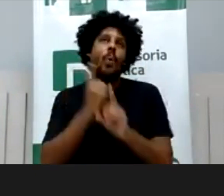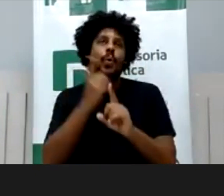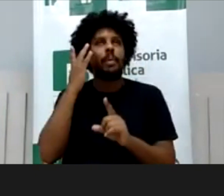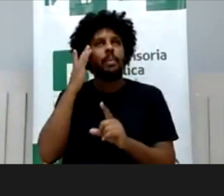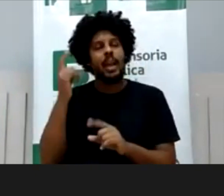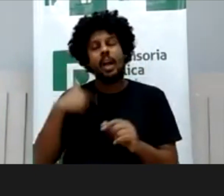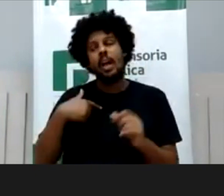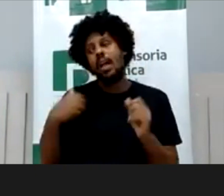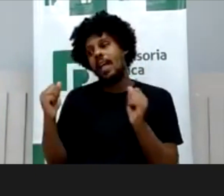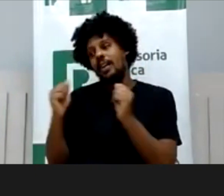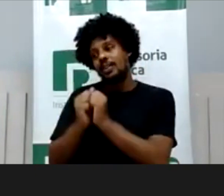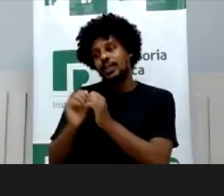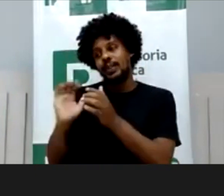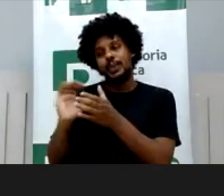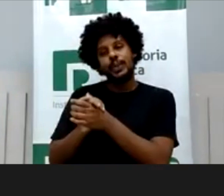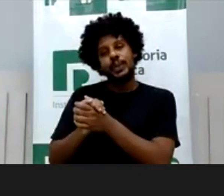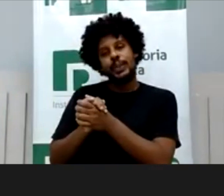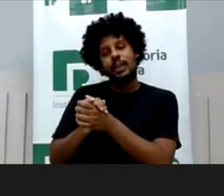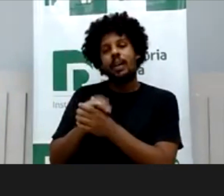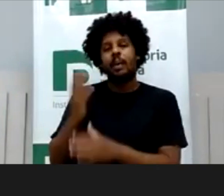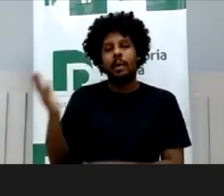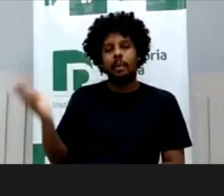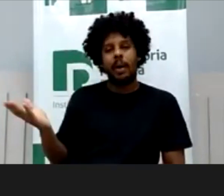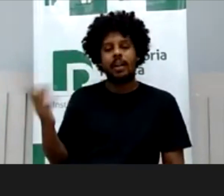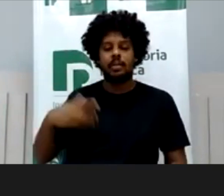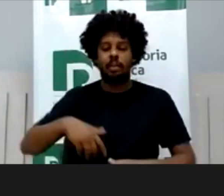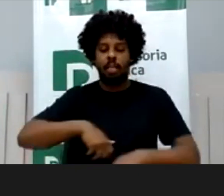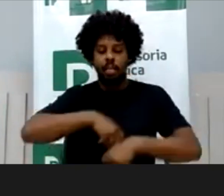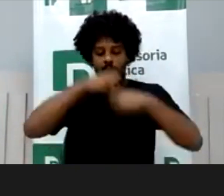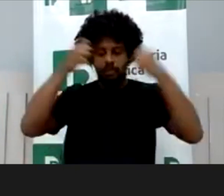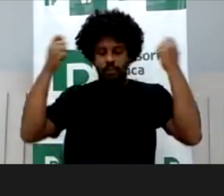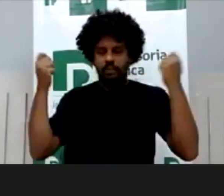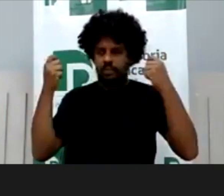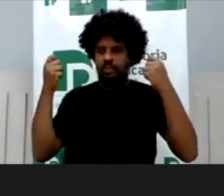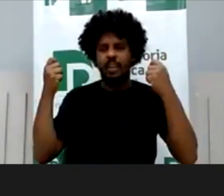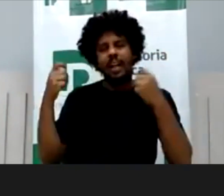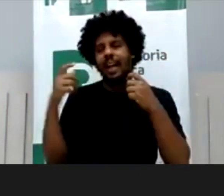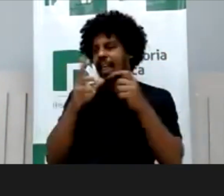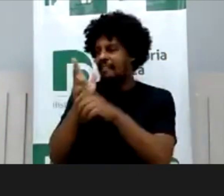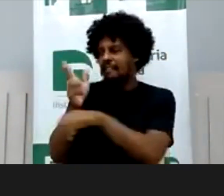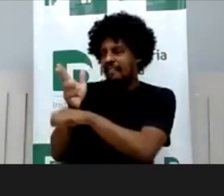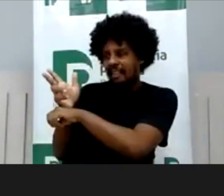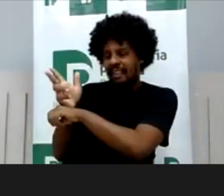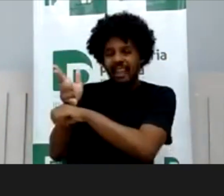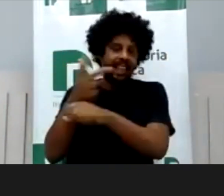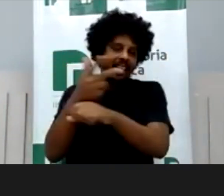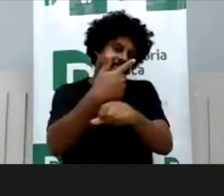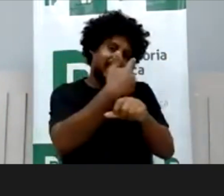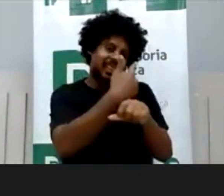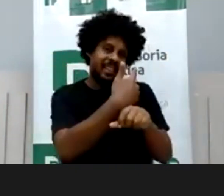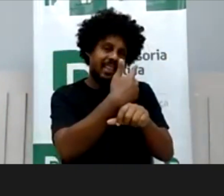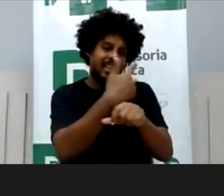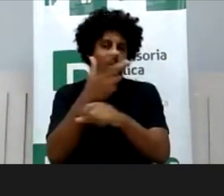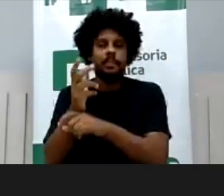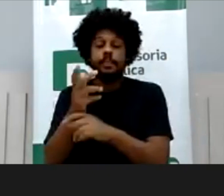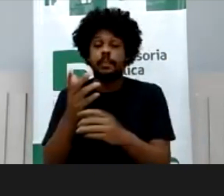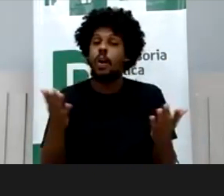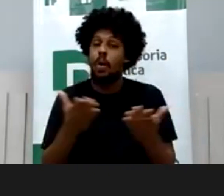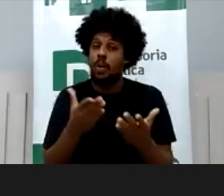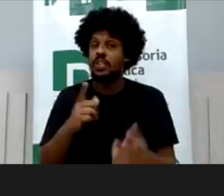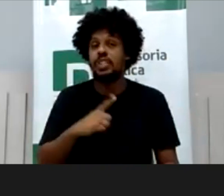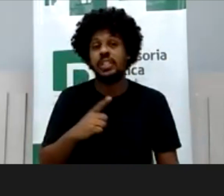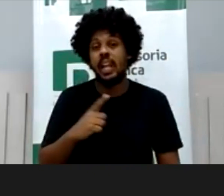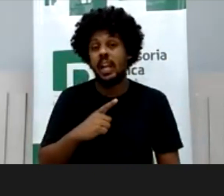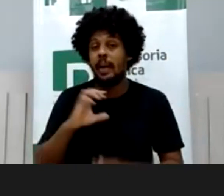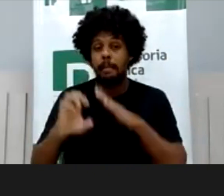do lado, deitado, assistindo TV, sei lá o que, sem camisa, e aí volta para ela e aí não sei o que, ela tem uma, ela hoje tem empresas de cosméticos, ela ganha dinheiro com